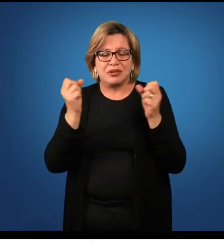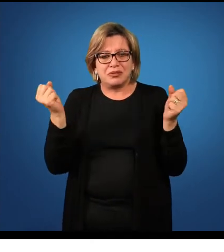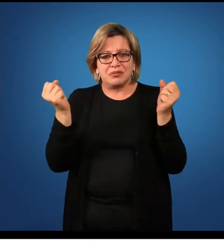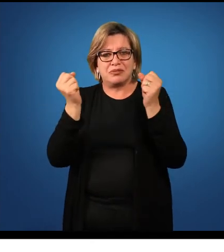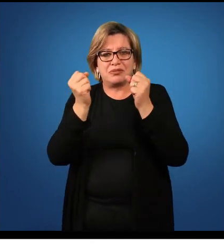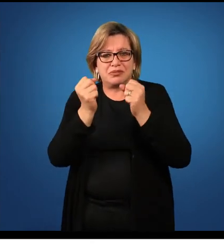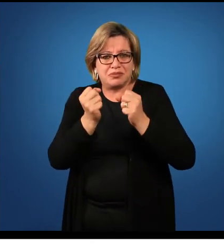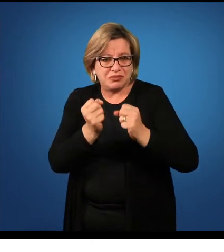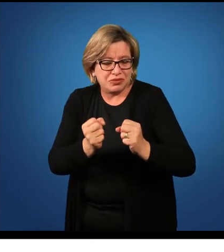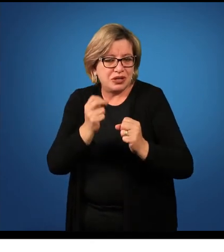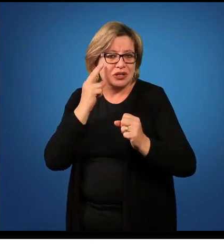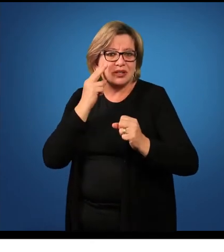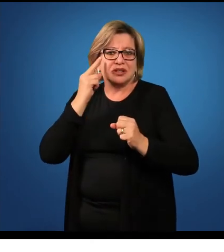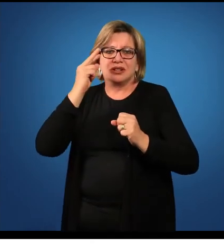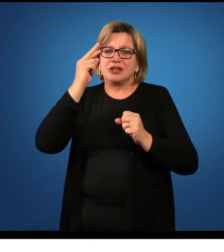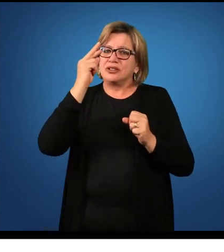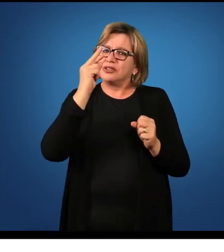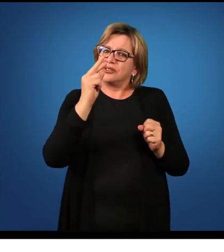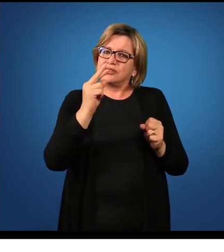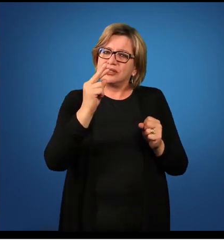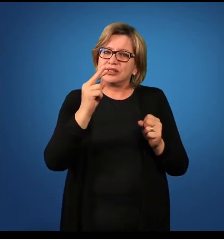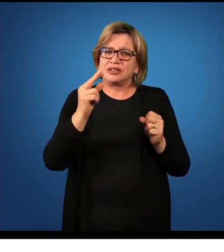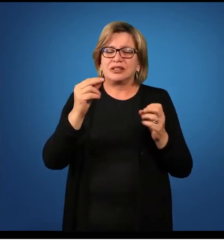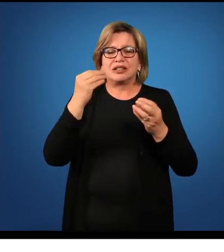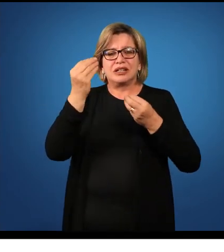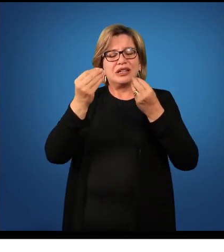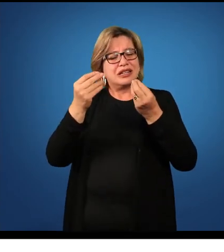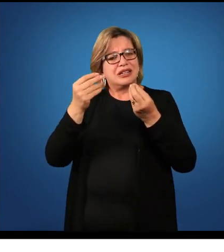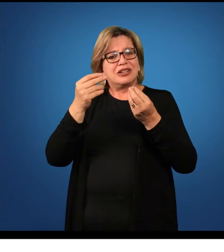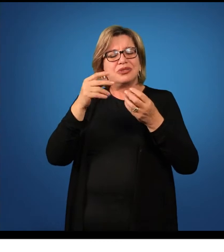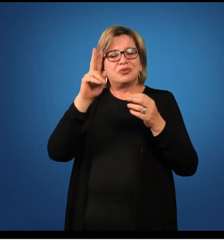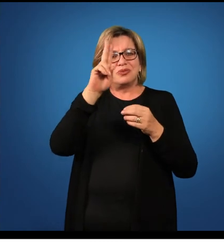no legerum, antilibros, propter,